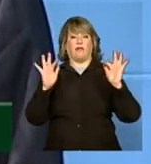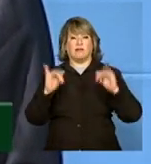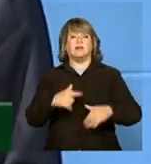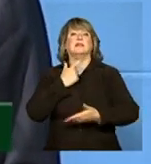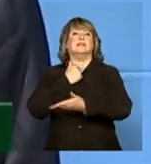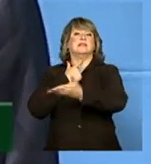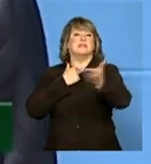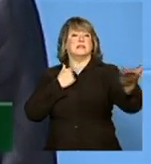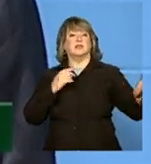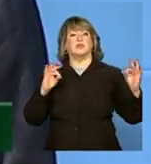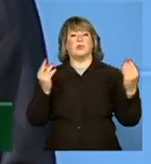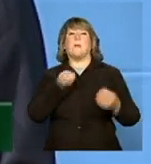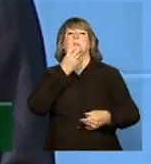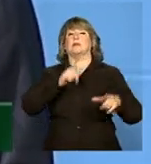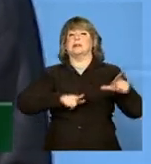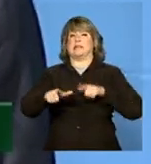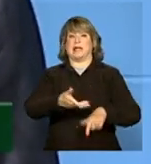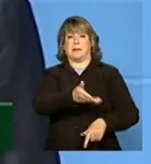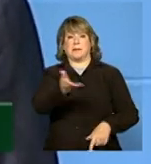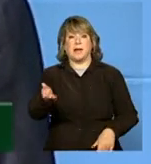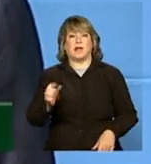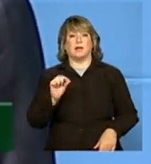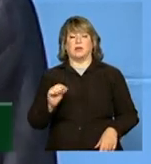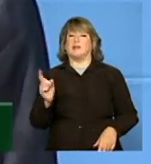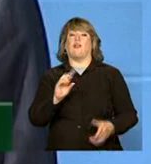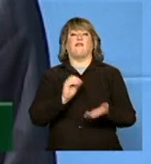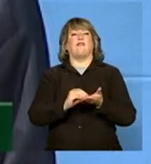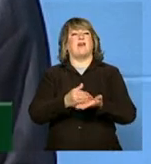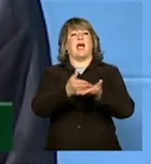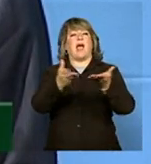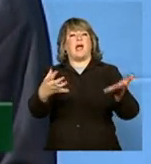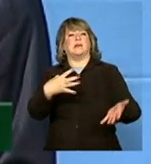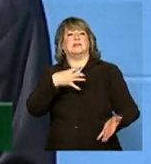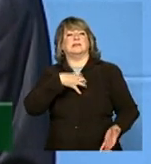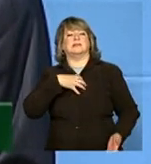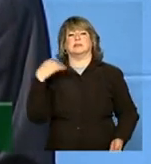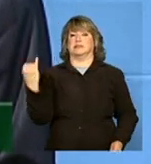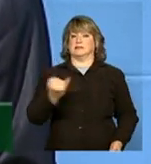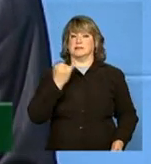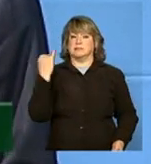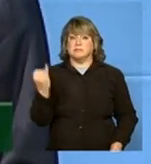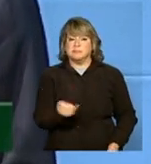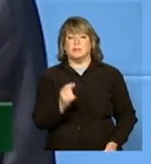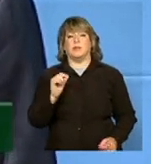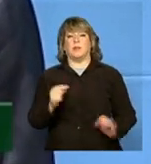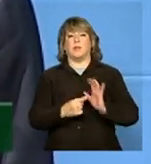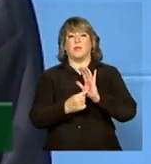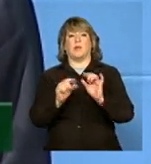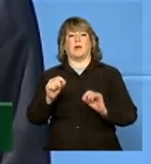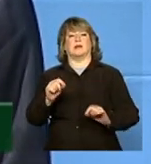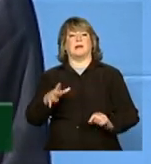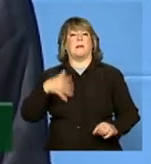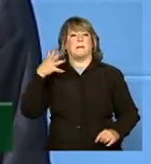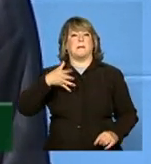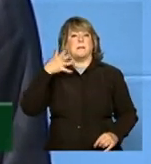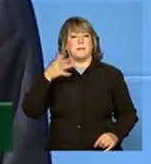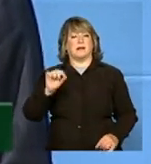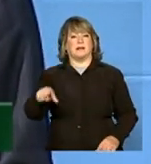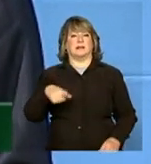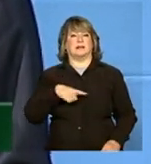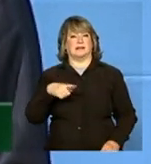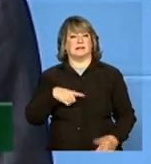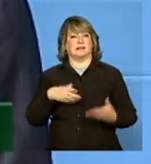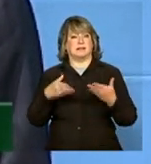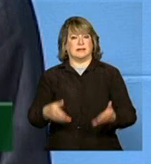todos um bom trabalho e que não lhes falte a inspiração simbolicamente traduzidas na palavra de Hannah Arendt